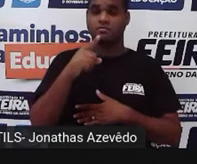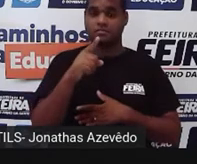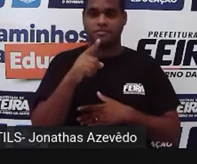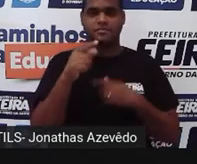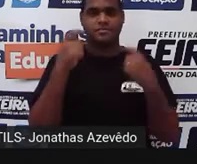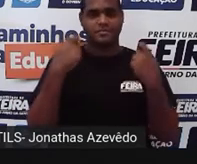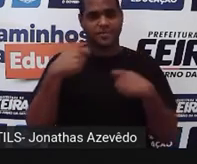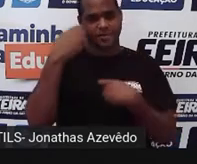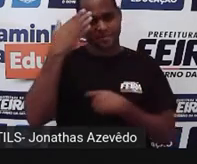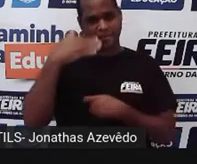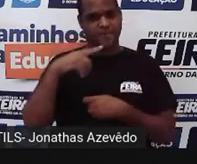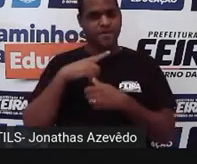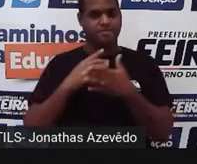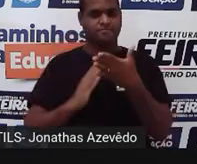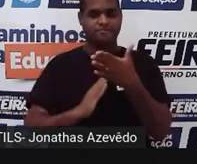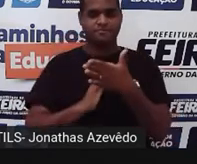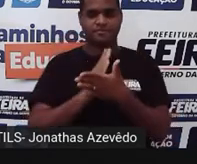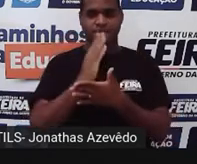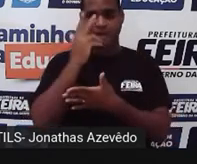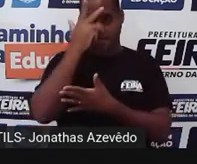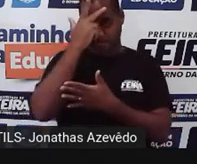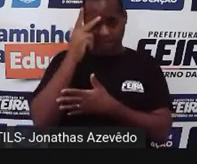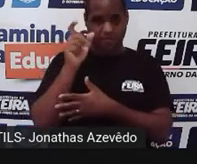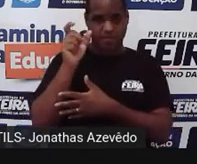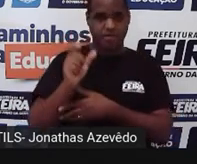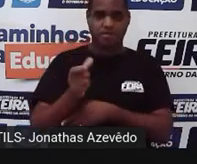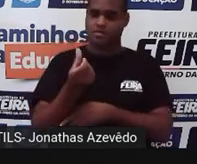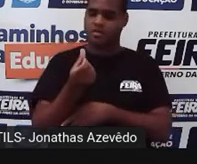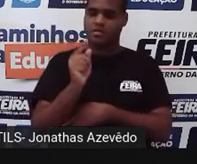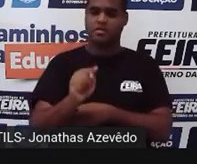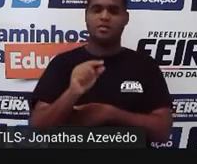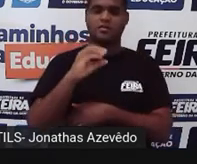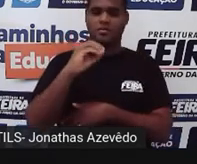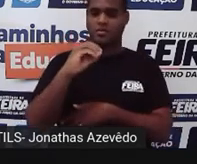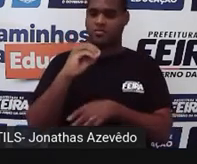aprovado em cada unidade a partir da nota 6.